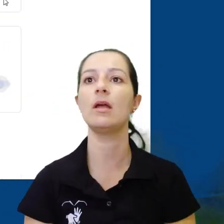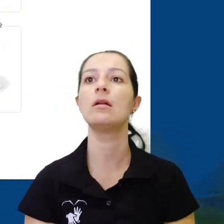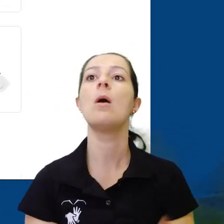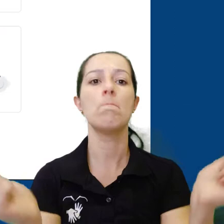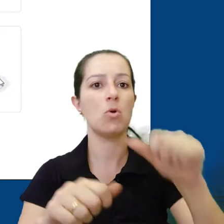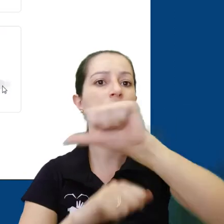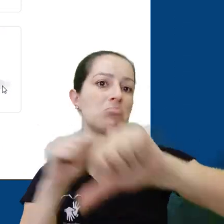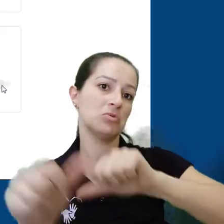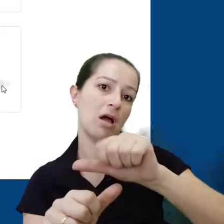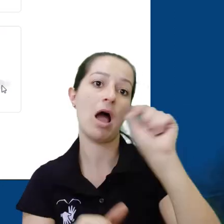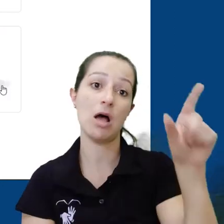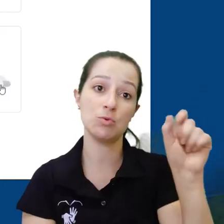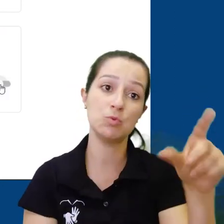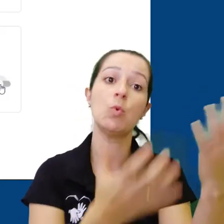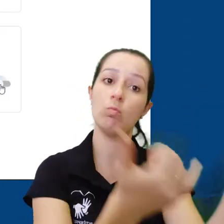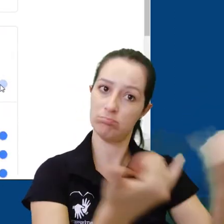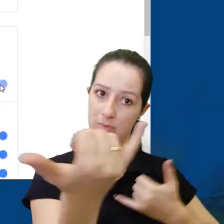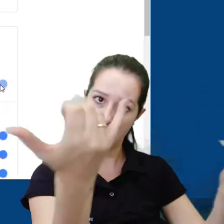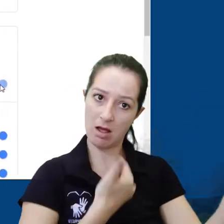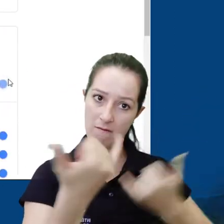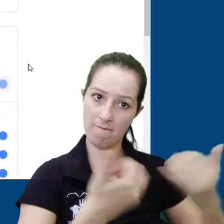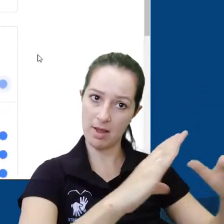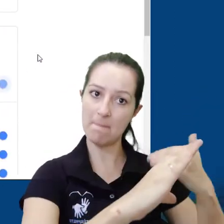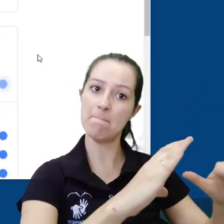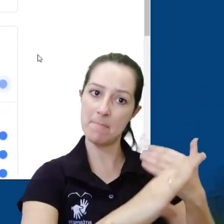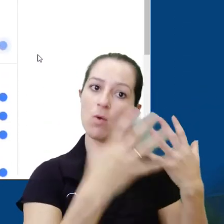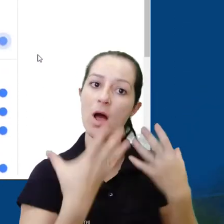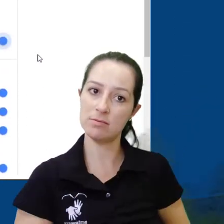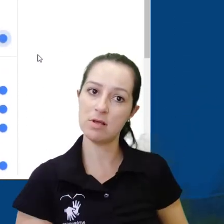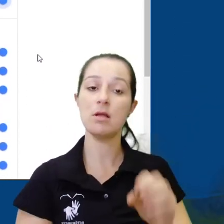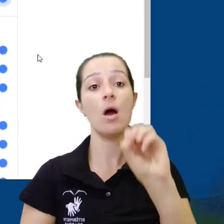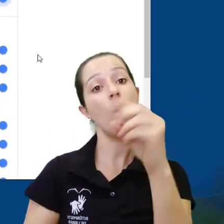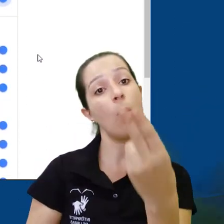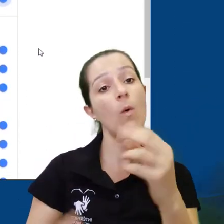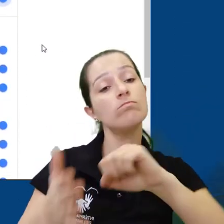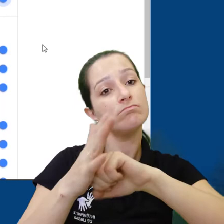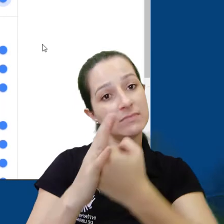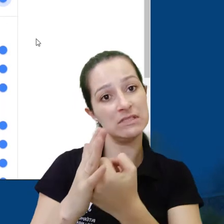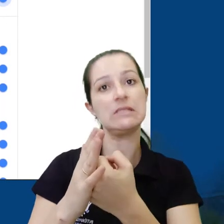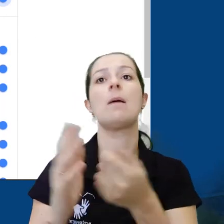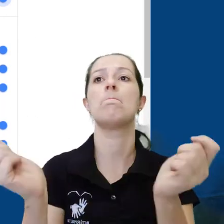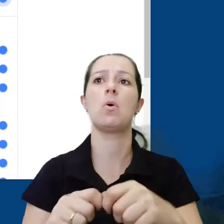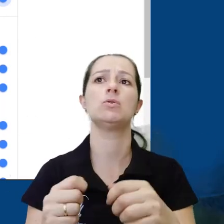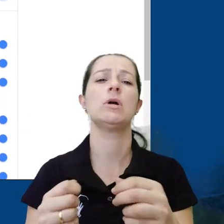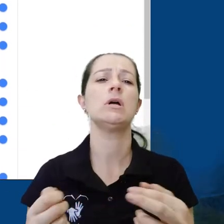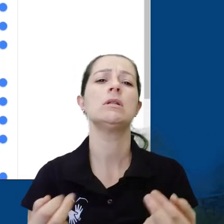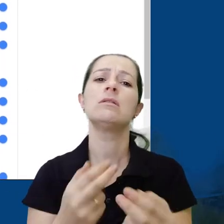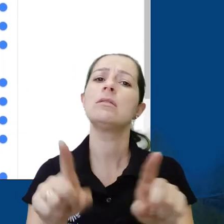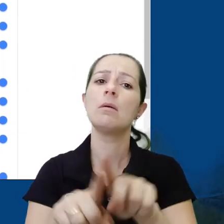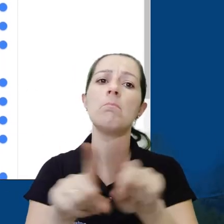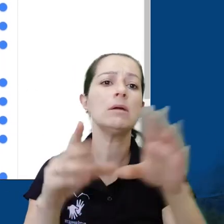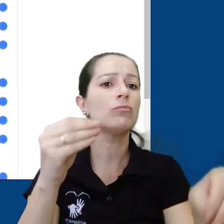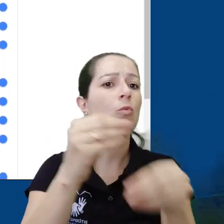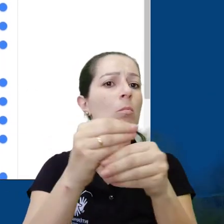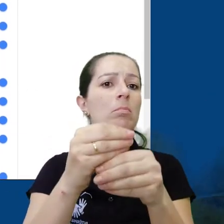alterando o estado do botão azul em receber notificações por e-mail. E também pode desativar ou ativar notificações específicas que estão